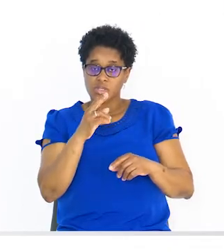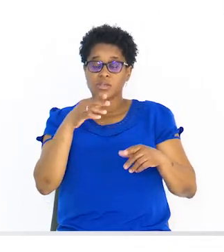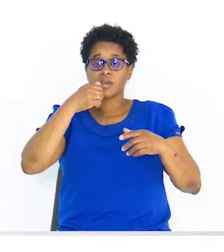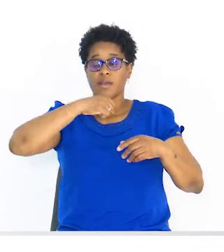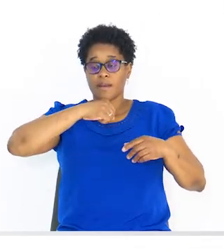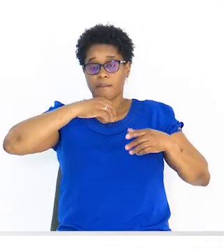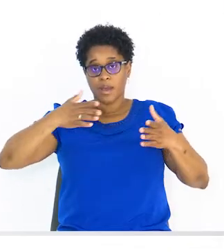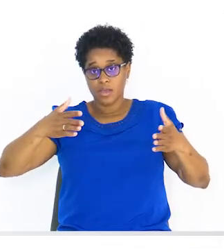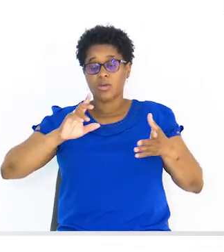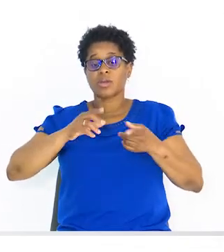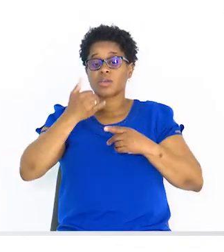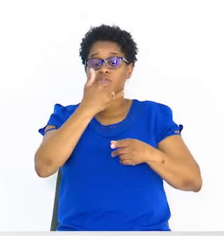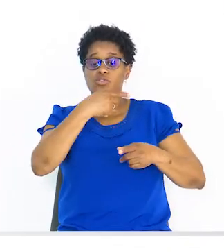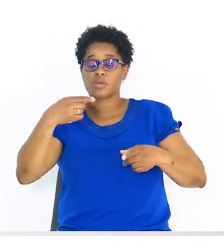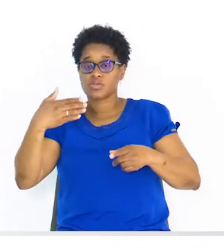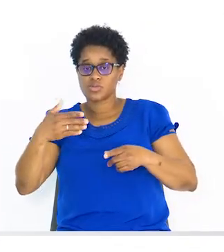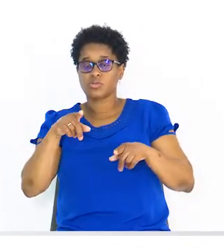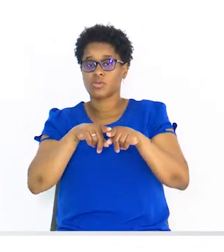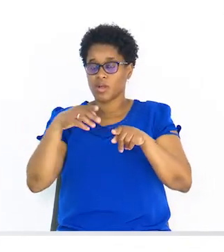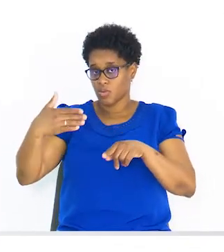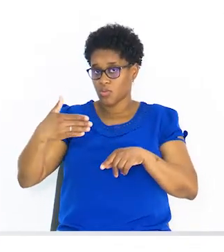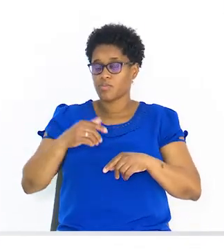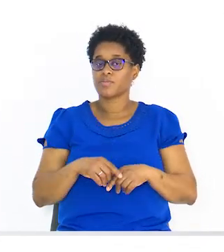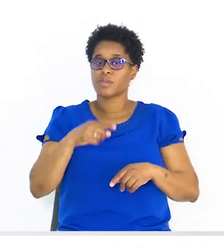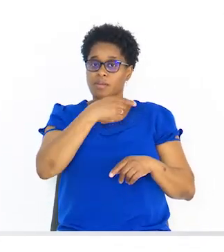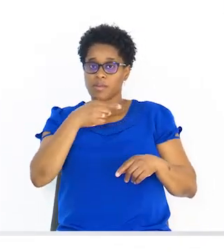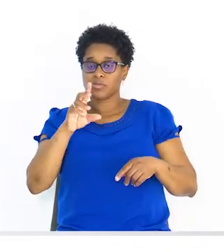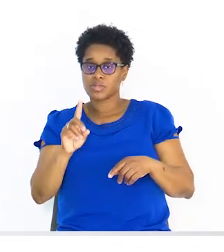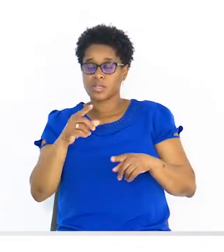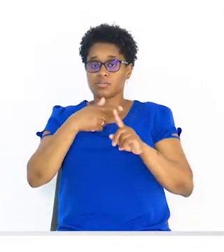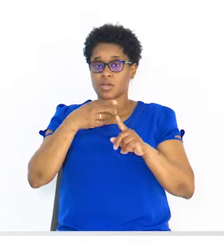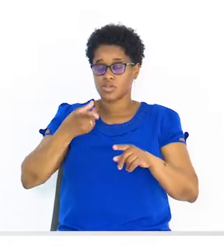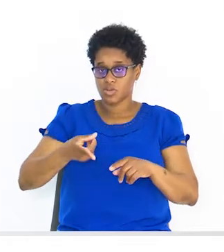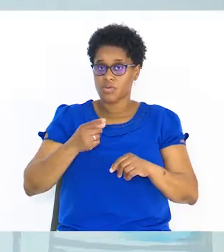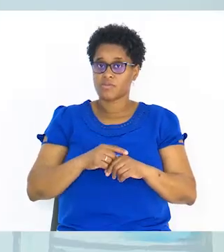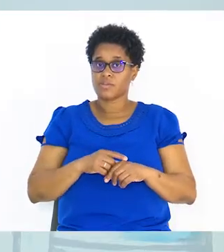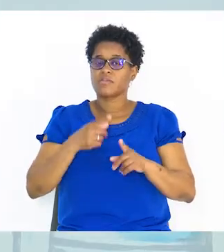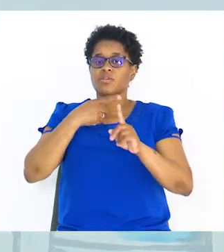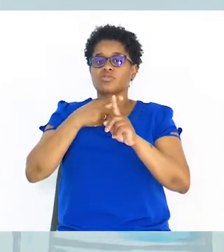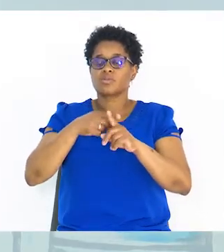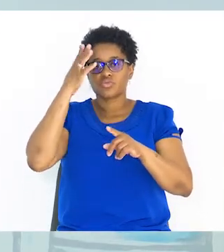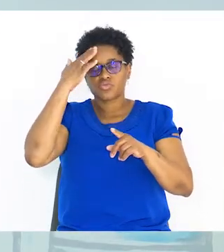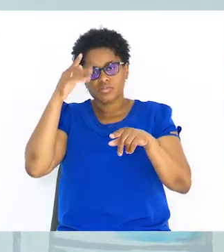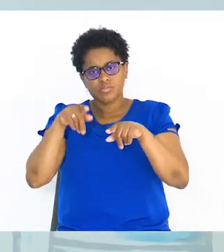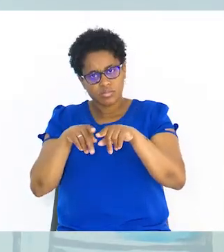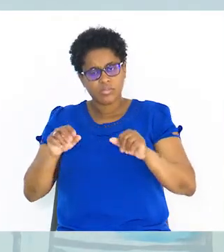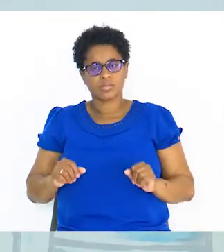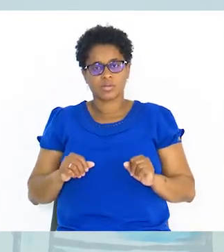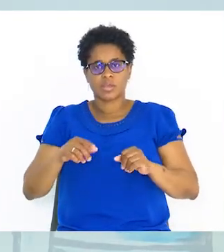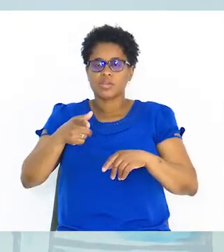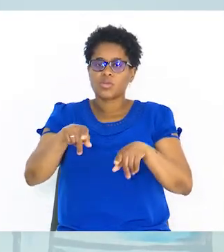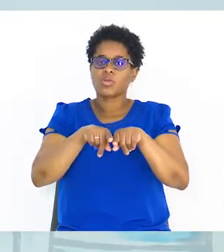maior que 2 menos 1, dá 1. Menos 6 mais 9, vamos somar os termos semelhantes,